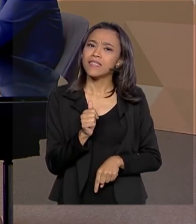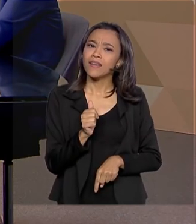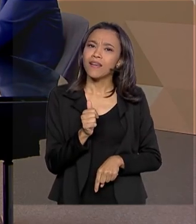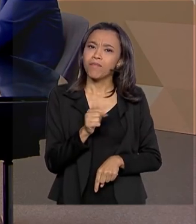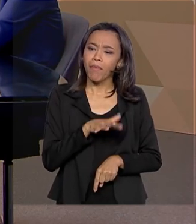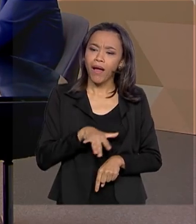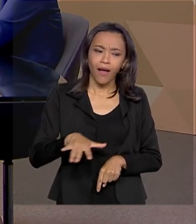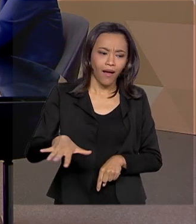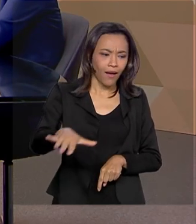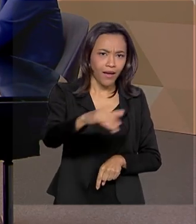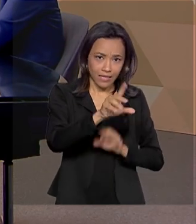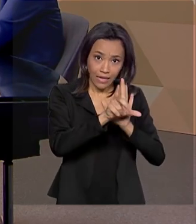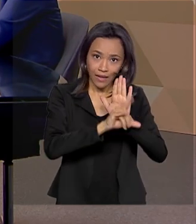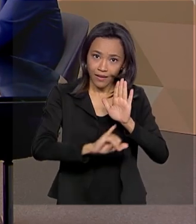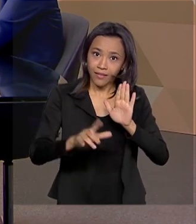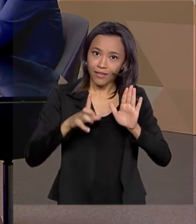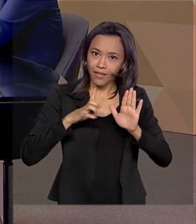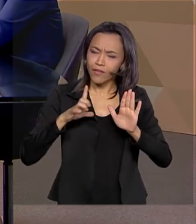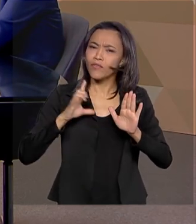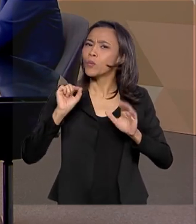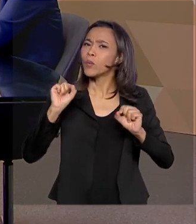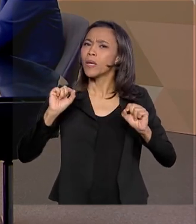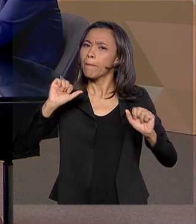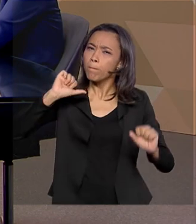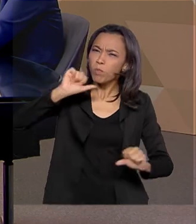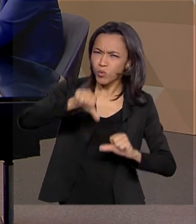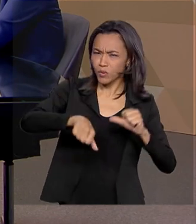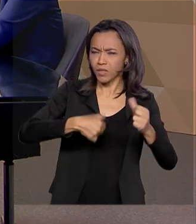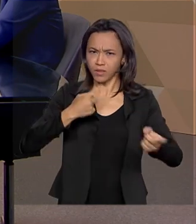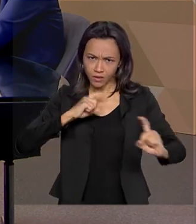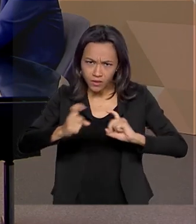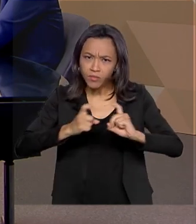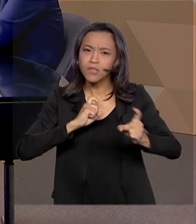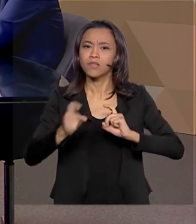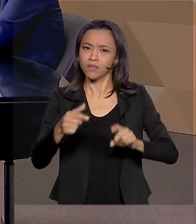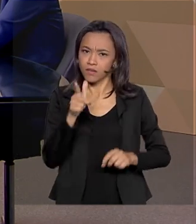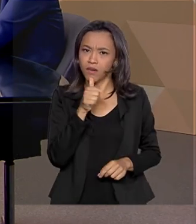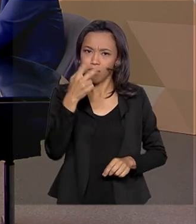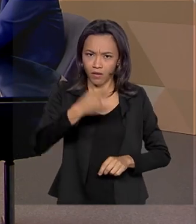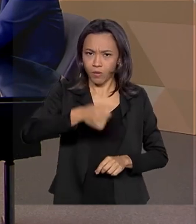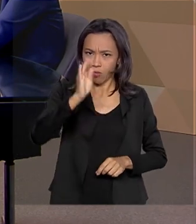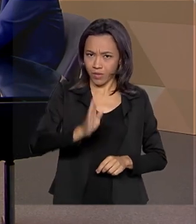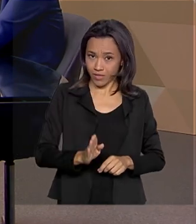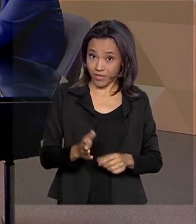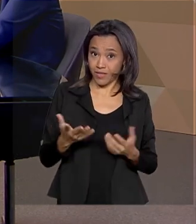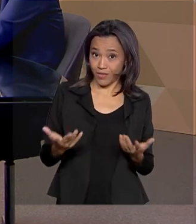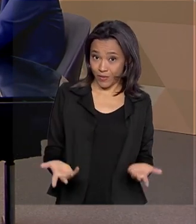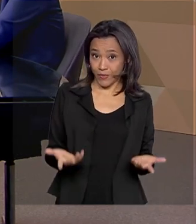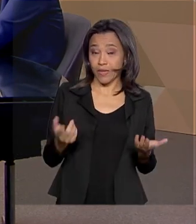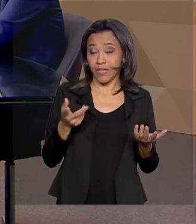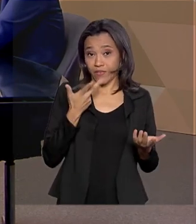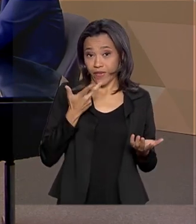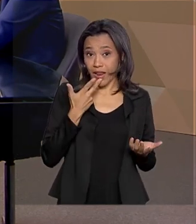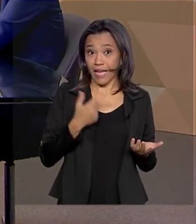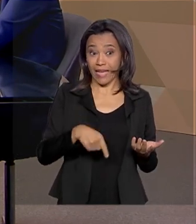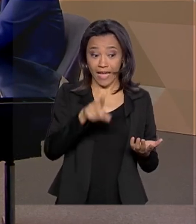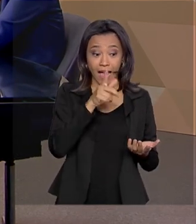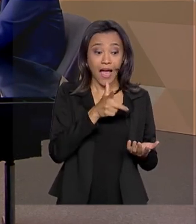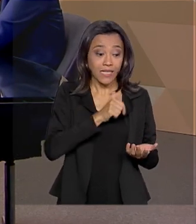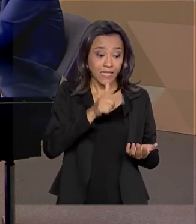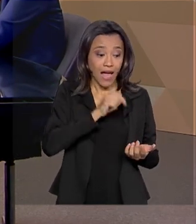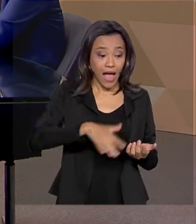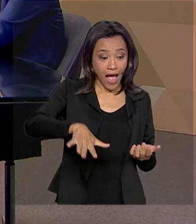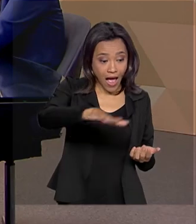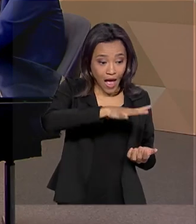essa questão dessa mudança na gestão de águas no país. A gente pode fazer um trocadilho e dizer que a Lei das Águas foi